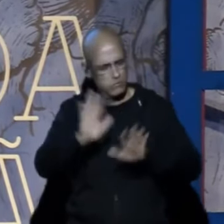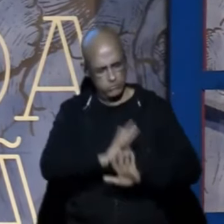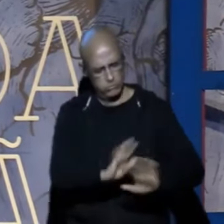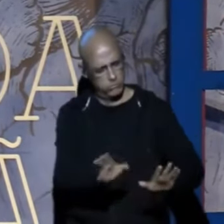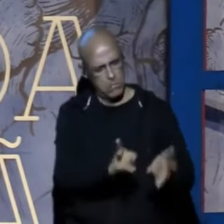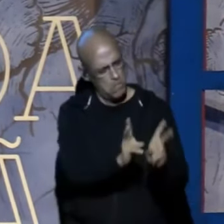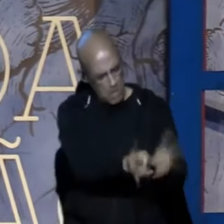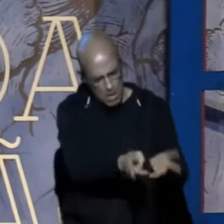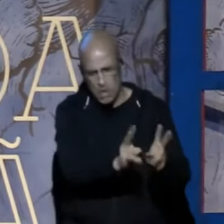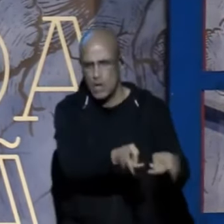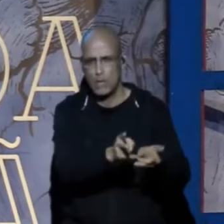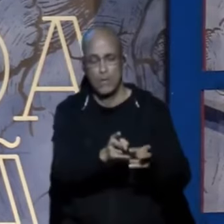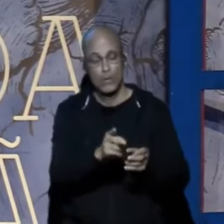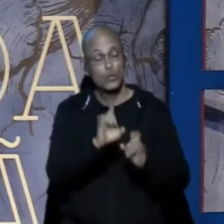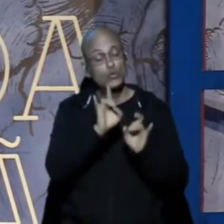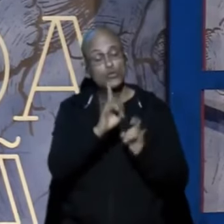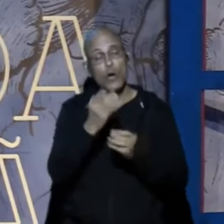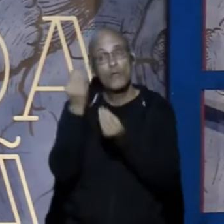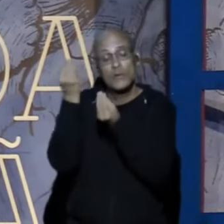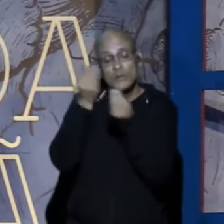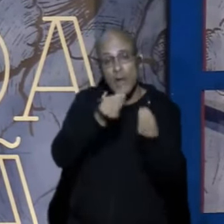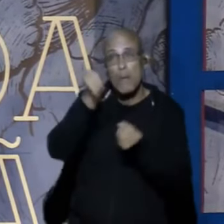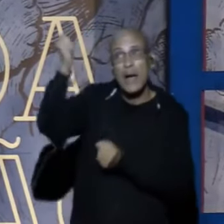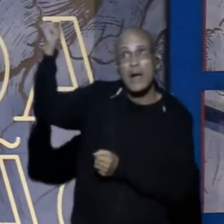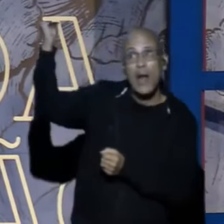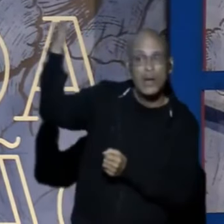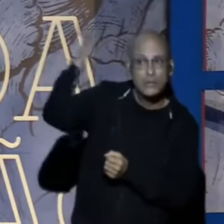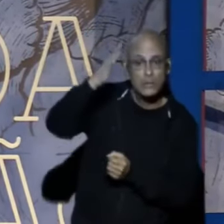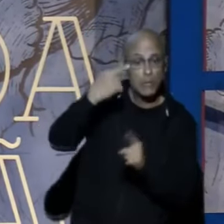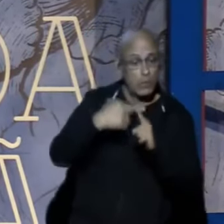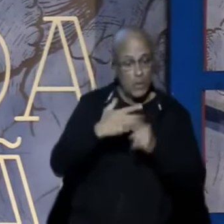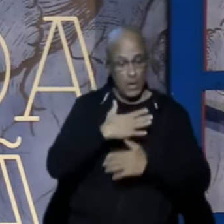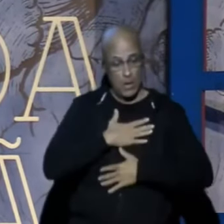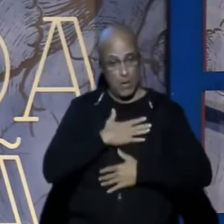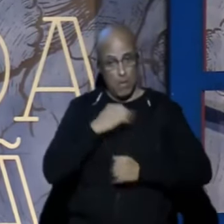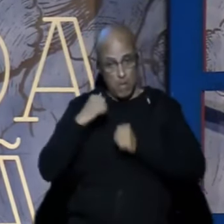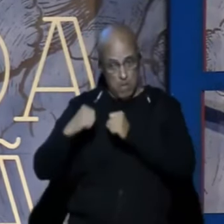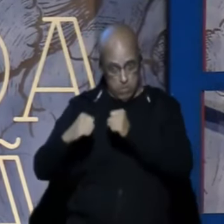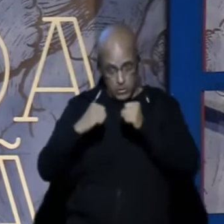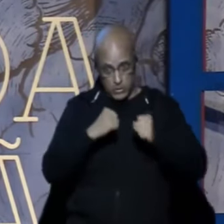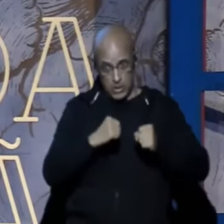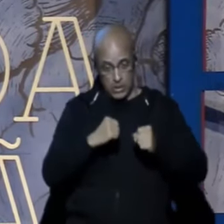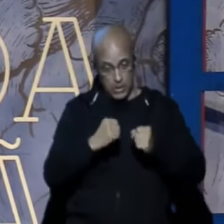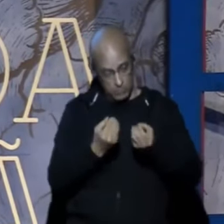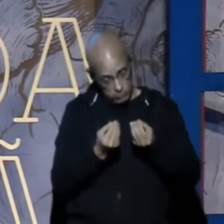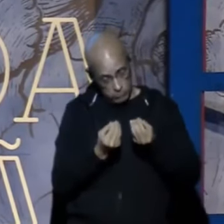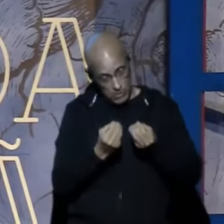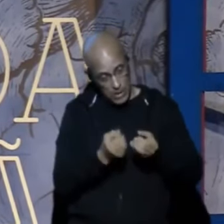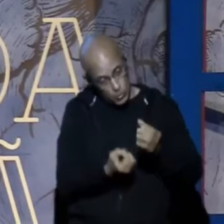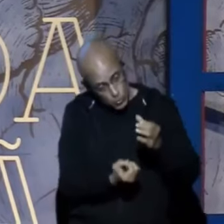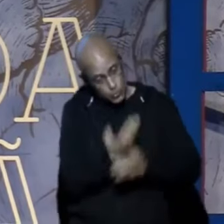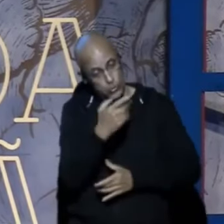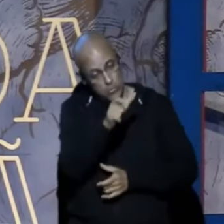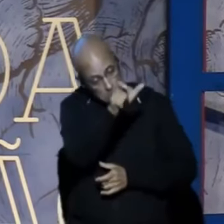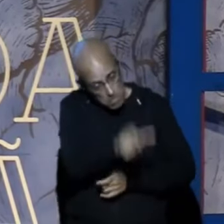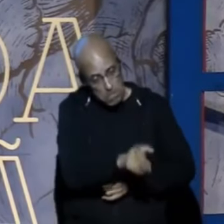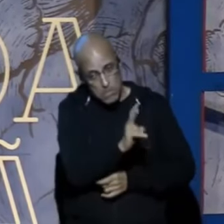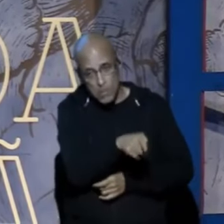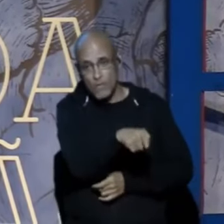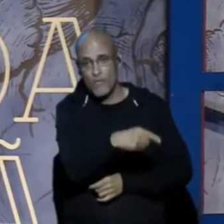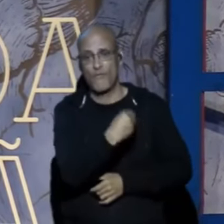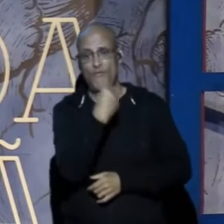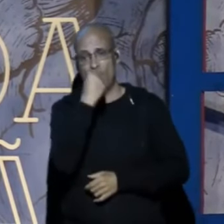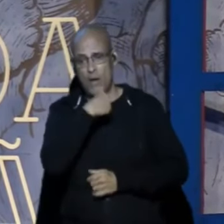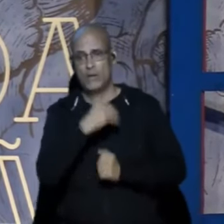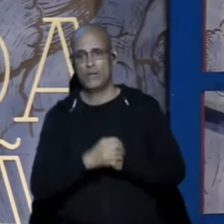Porque o meu poder Se aperfeiçoa Na fraqueza E por que deve ser assim? Porque o